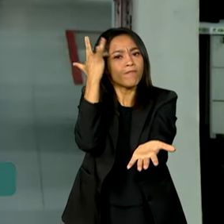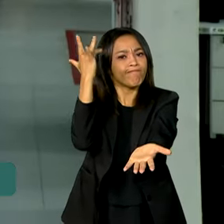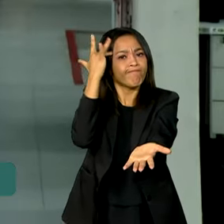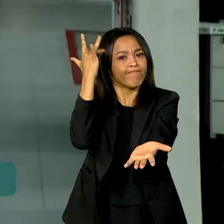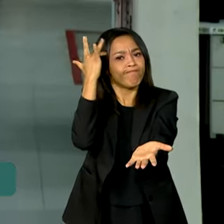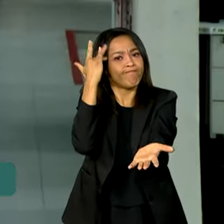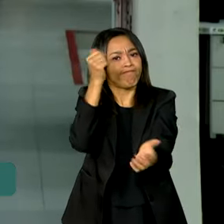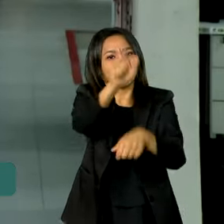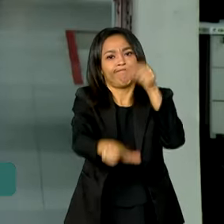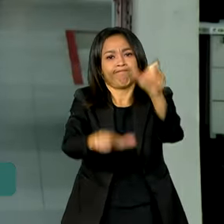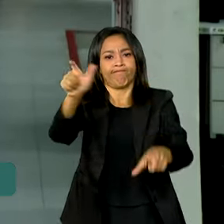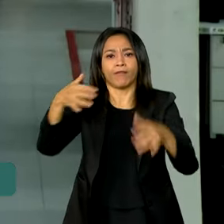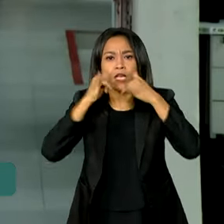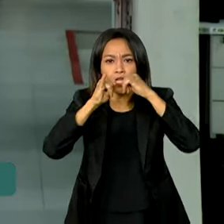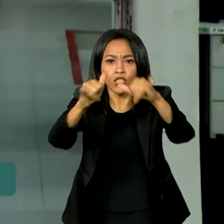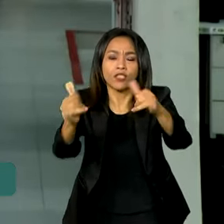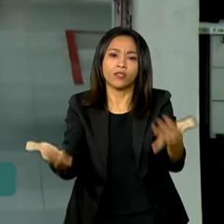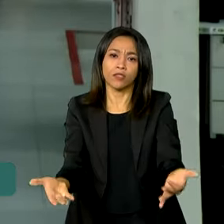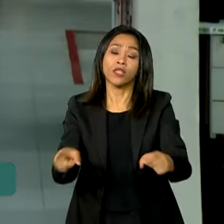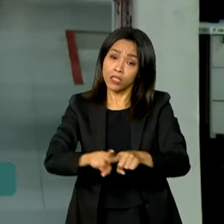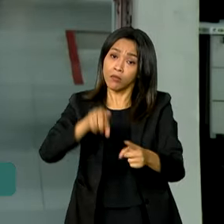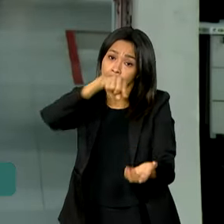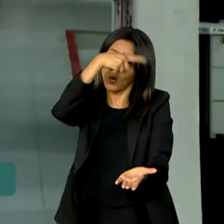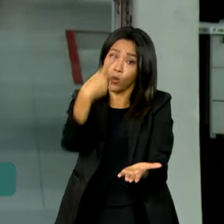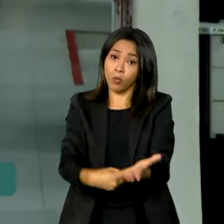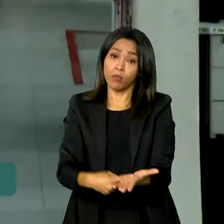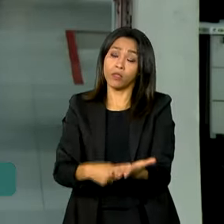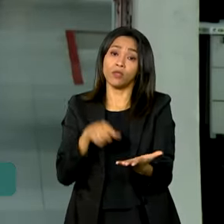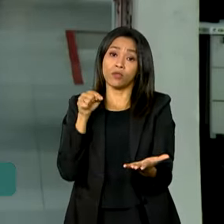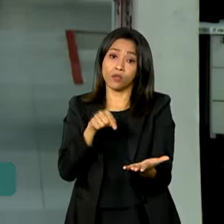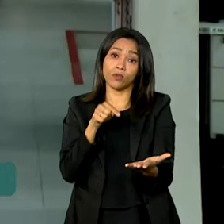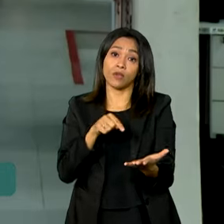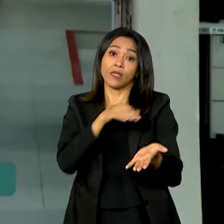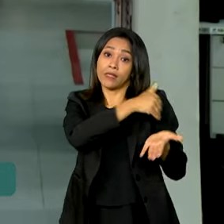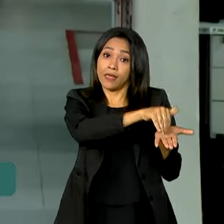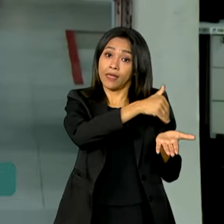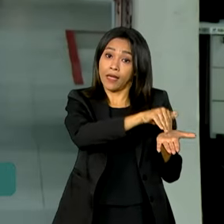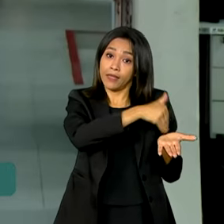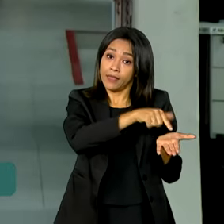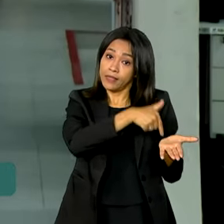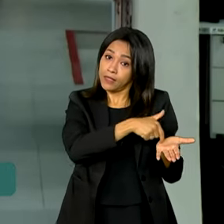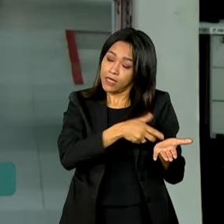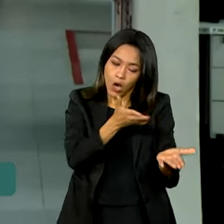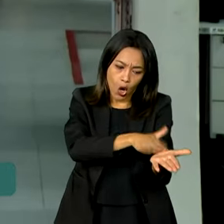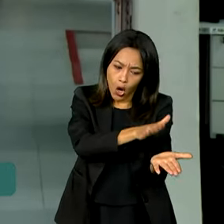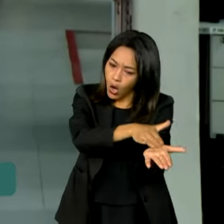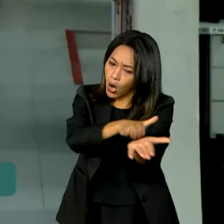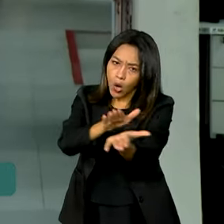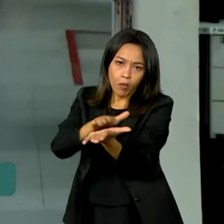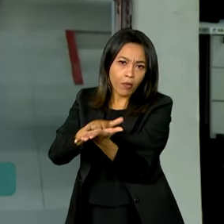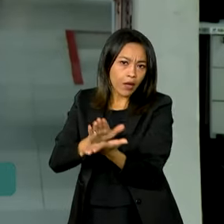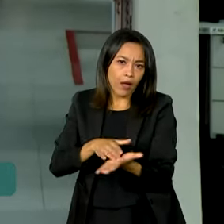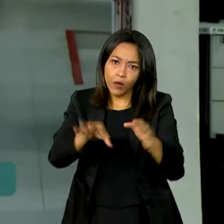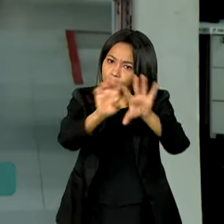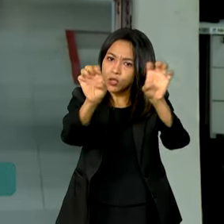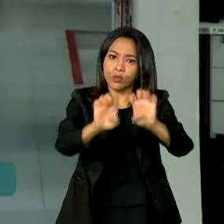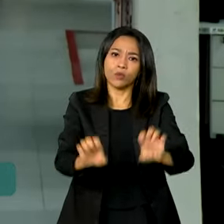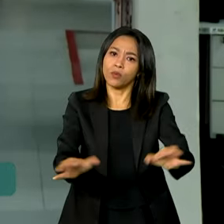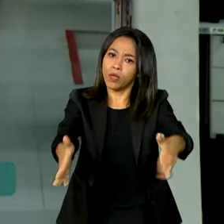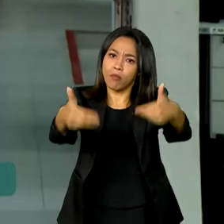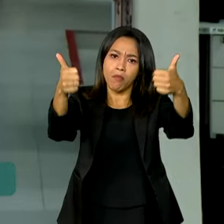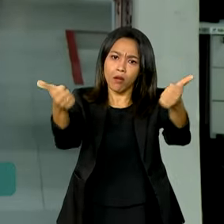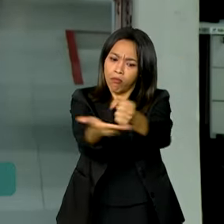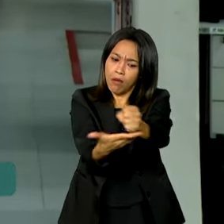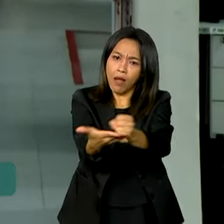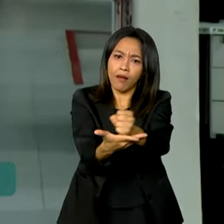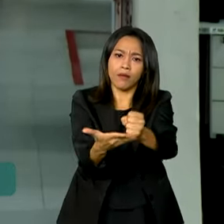ao consumidor e de reforçar o compromisso da Senacom em cobrar melhorias nas áreas de infraestrutura básica e de